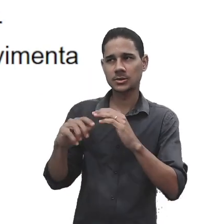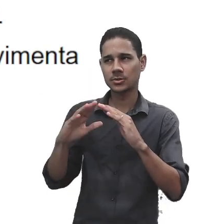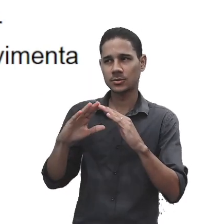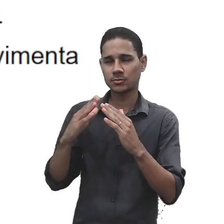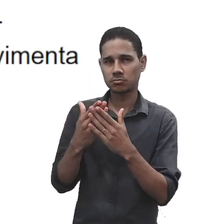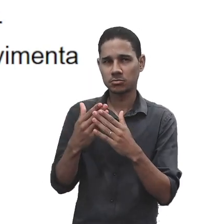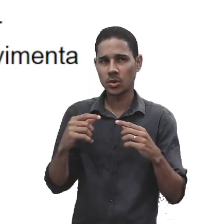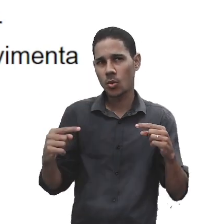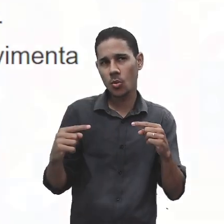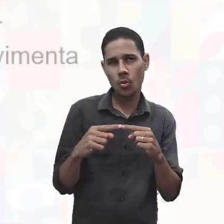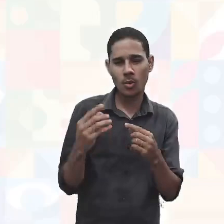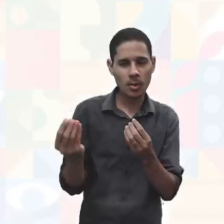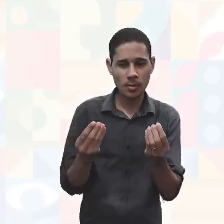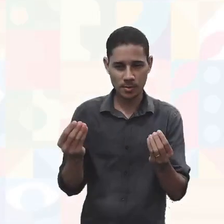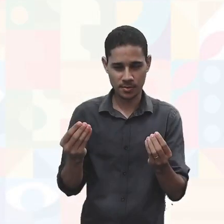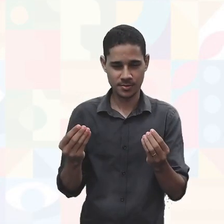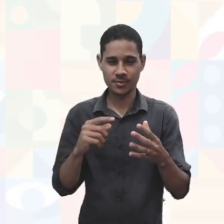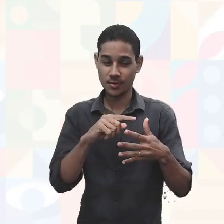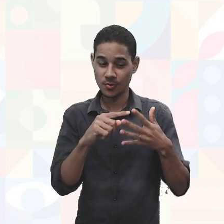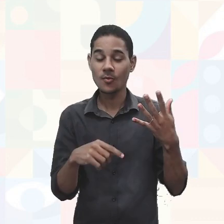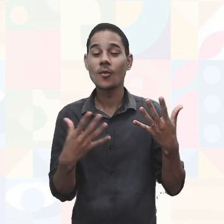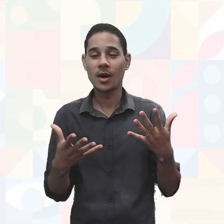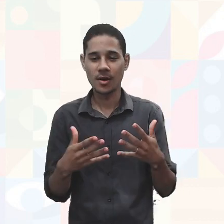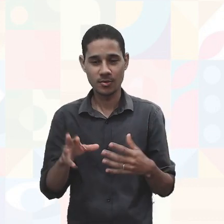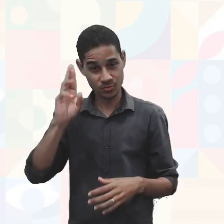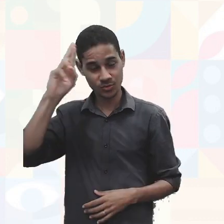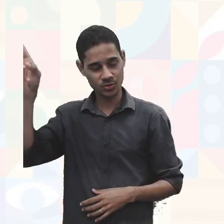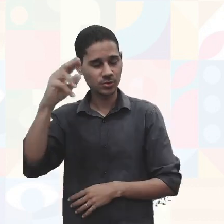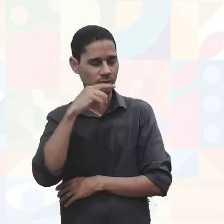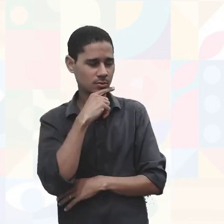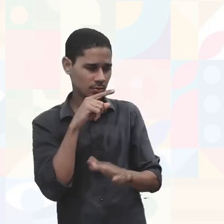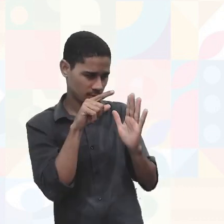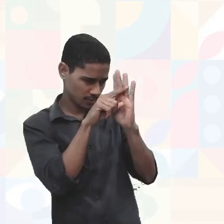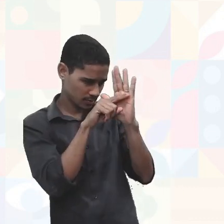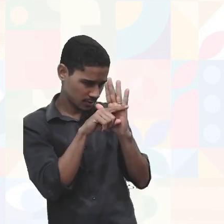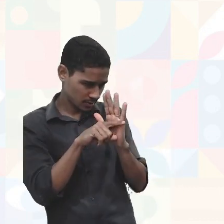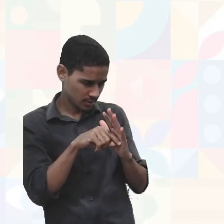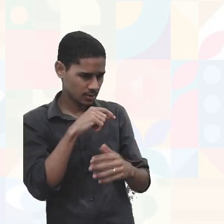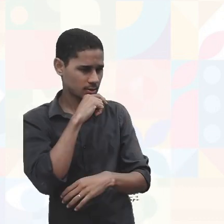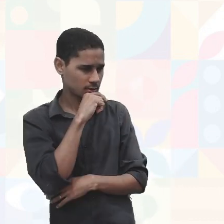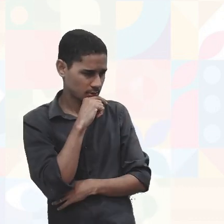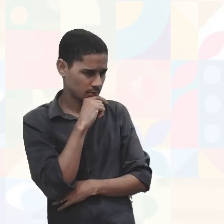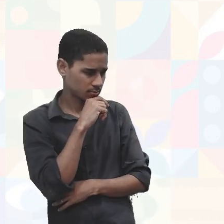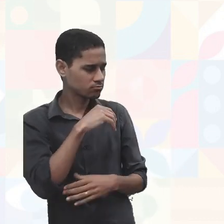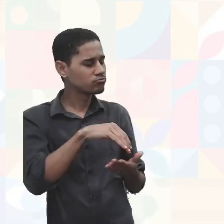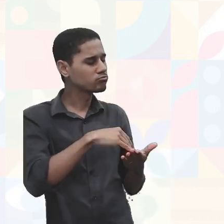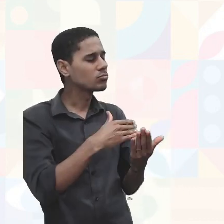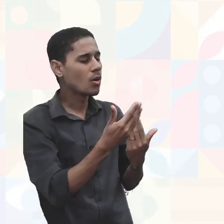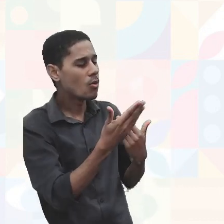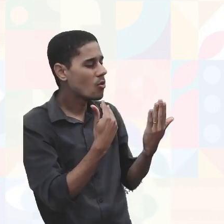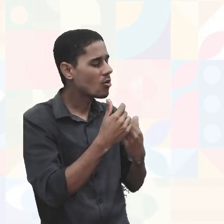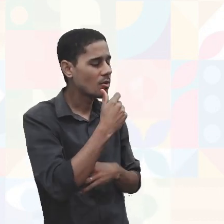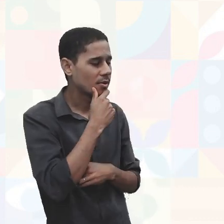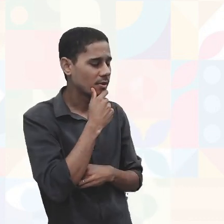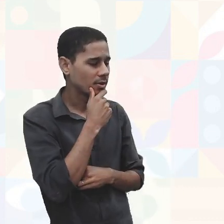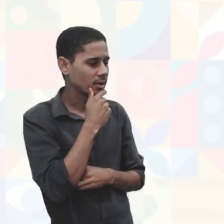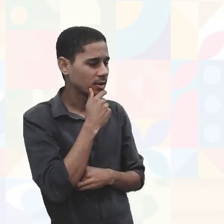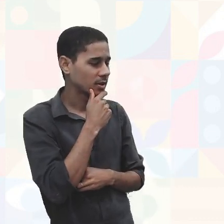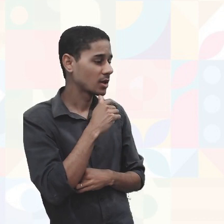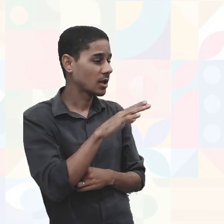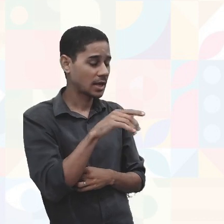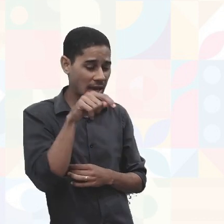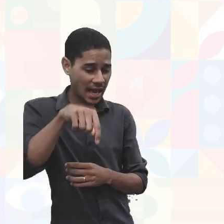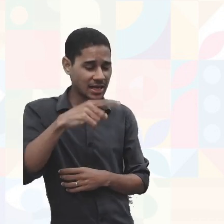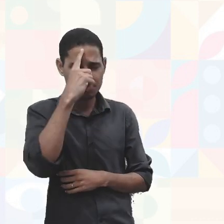atuação, porque o gestor vai analisar e vai conversar junto com o secretário sobre qual o